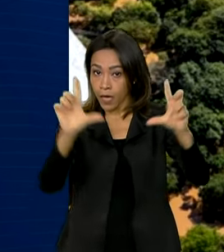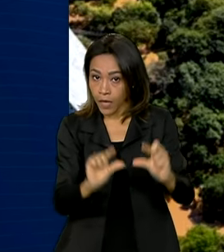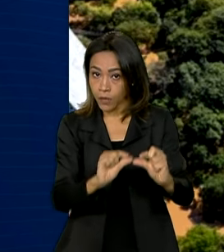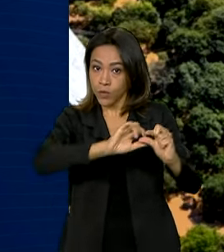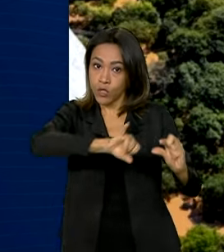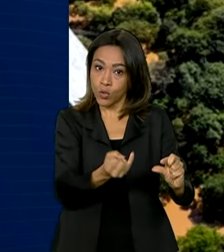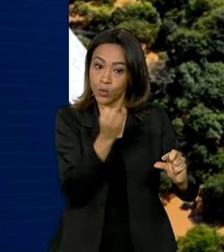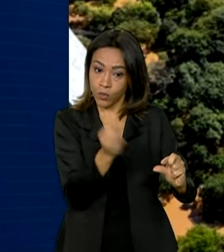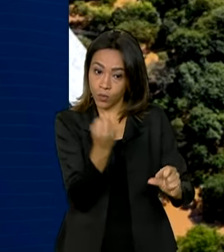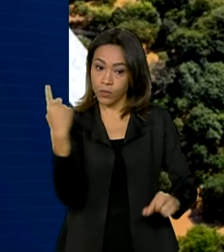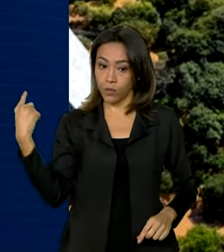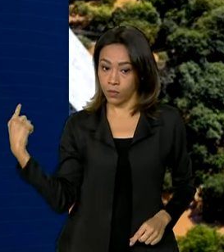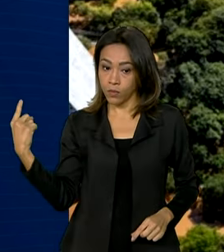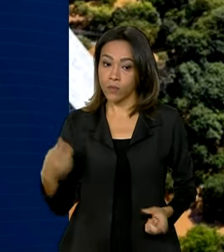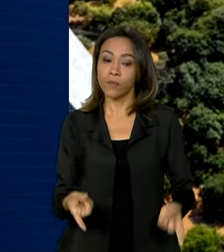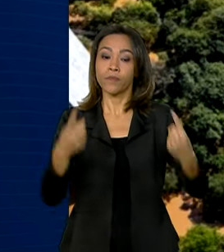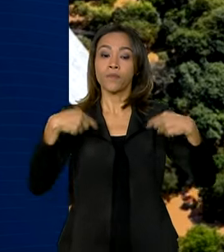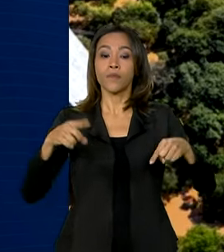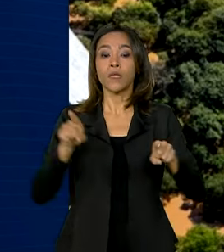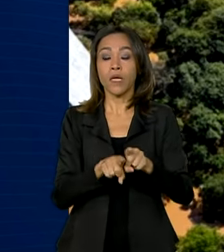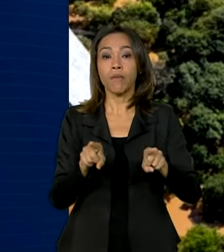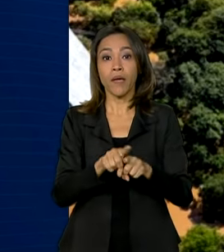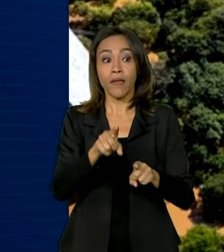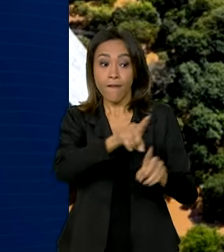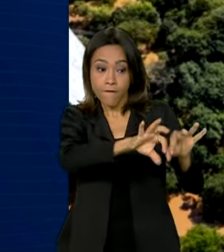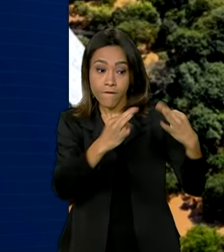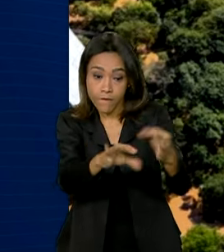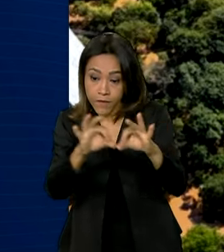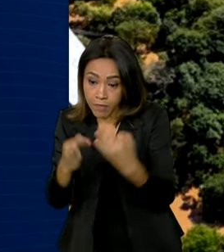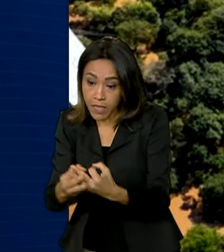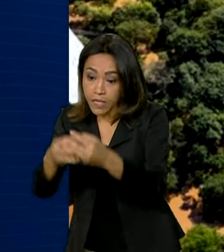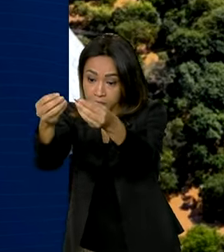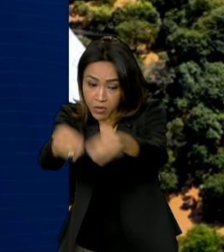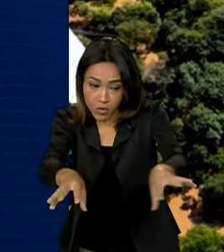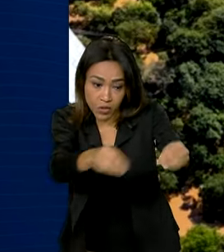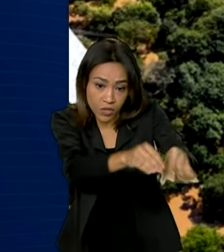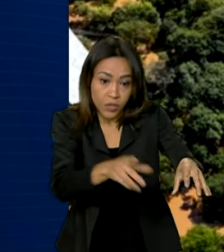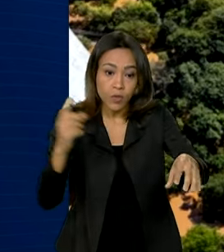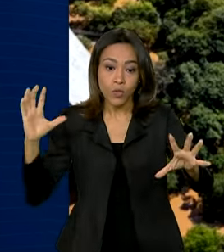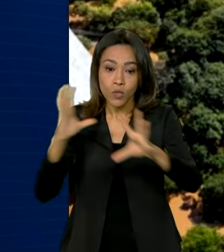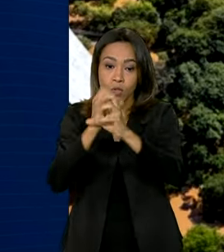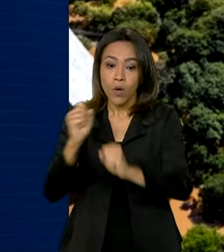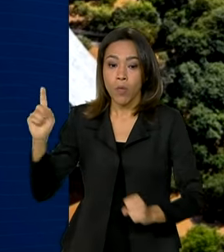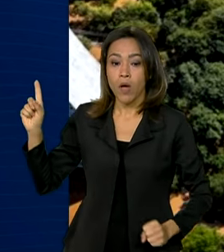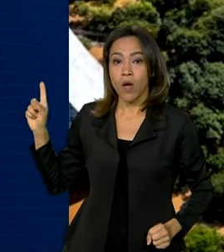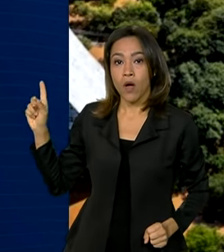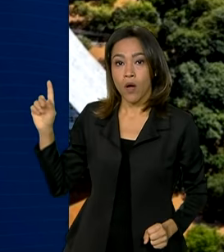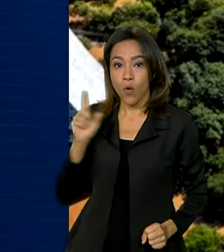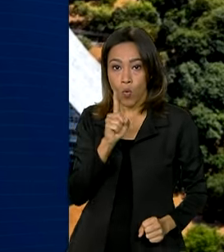incidem sobre os juros, voucher para famílias atingidas, que somam R 1,2 bilhão,